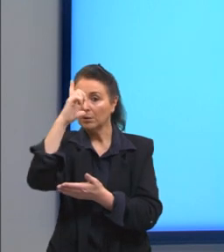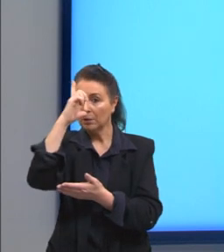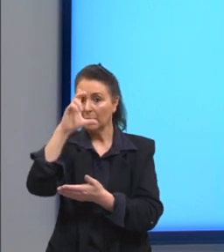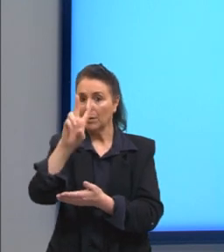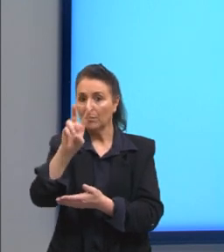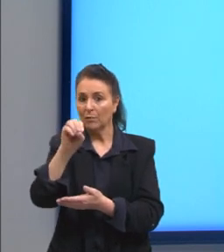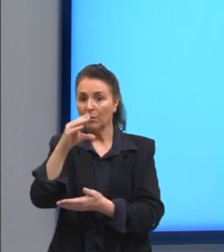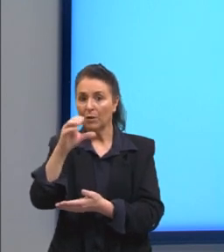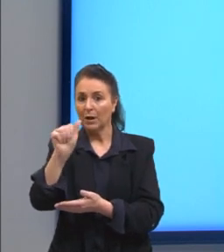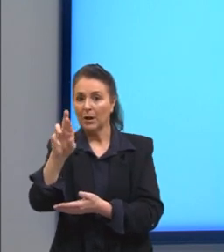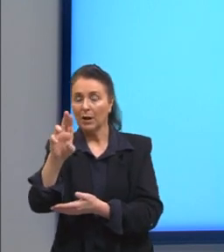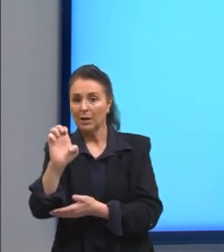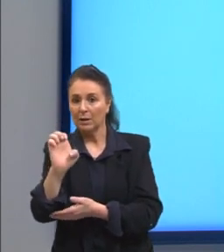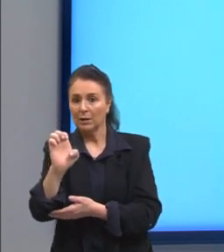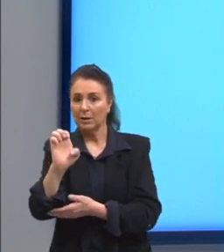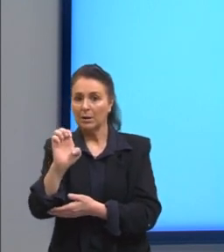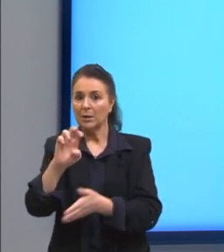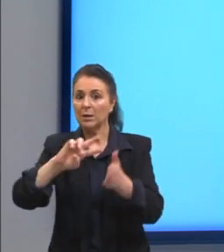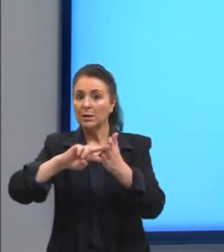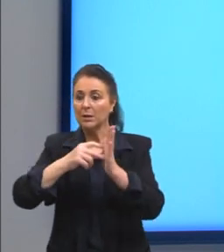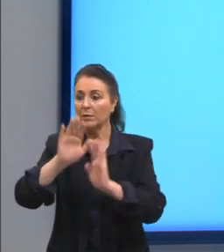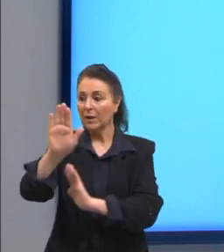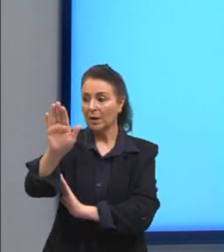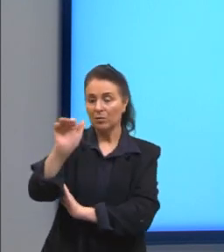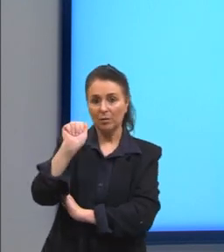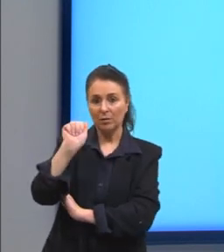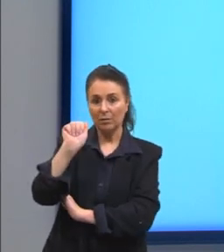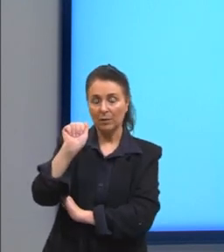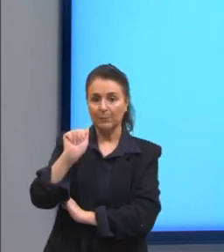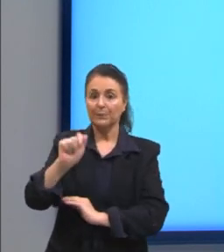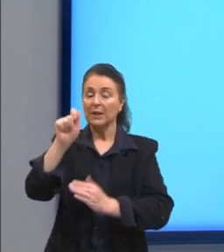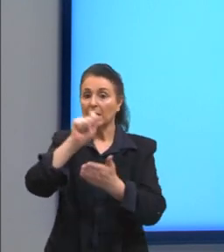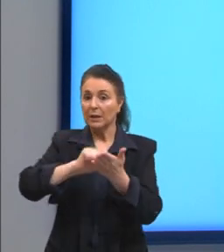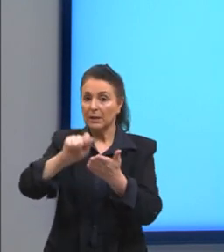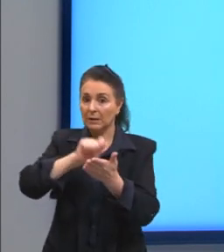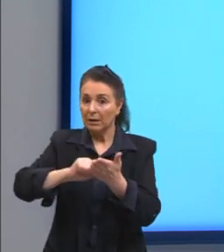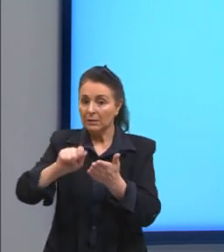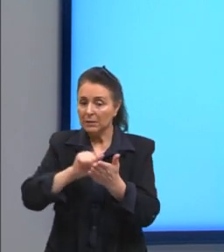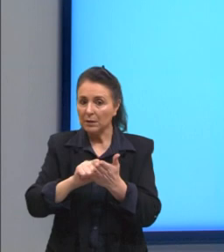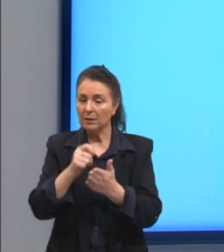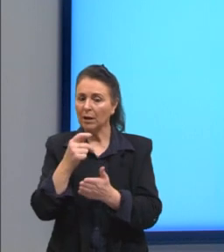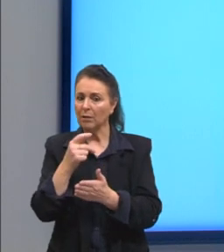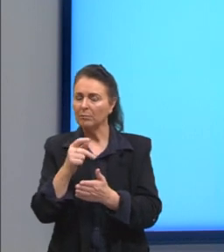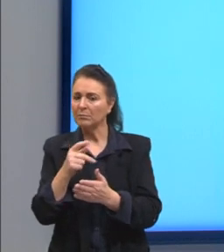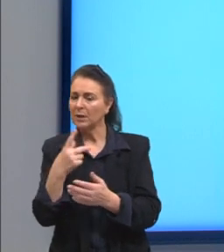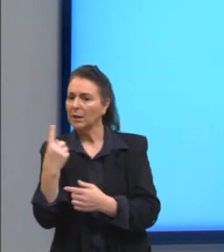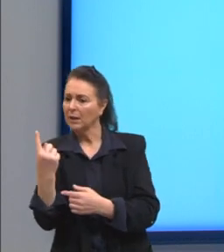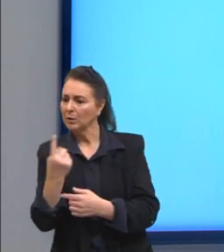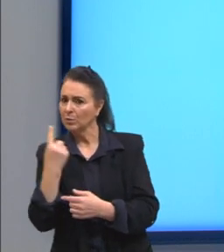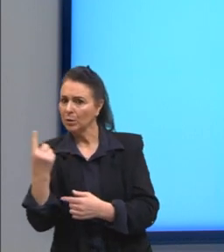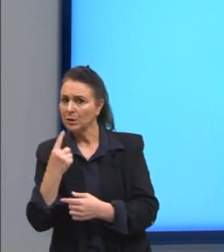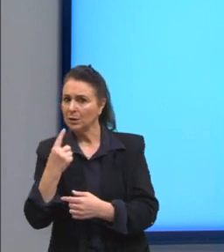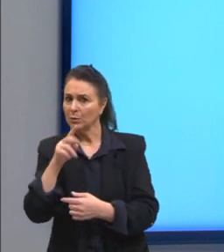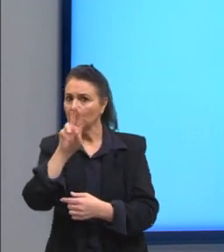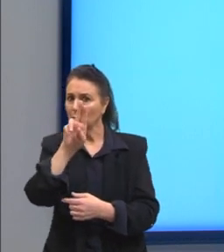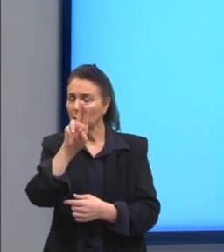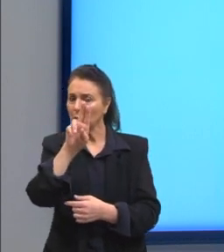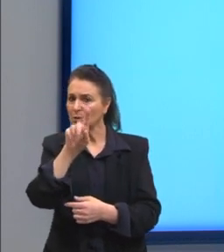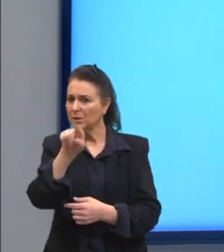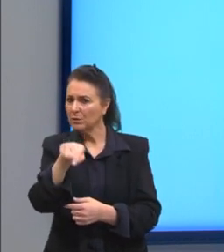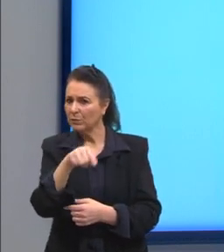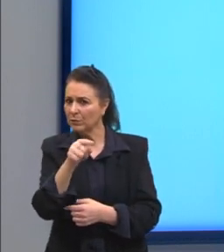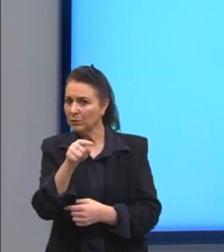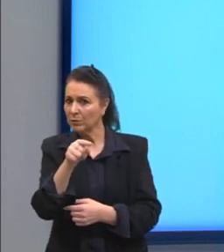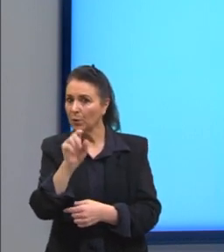chamar ou evocar. Na escrita, ele aparece isolado por vírgulas ou seguido por um ponto de